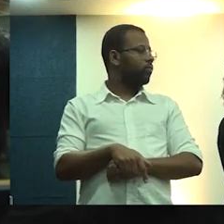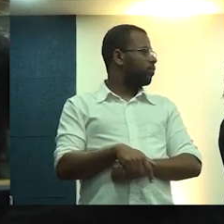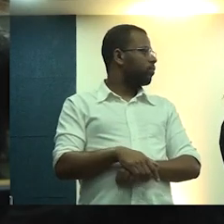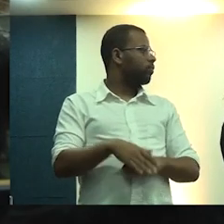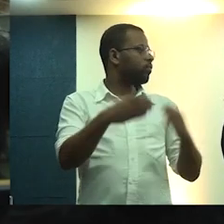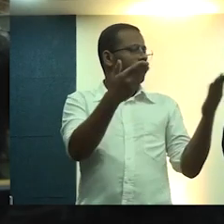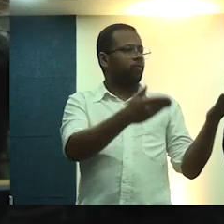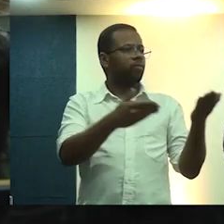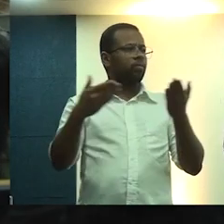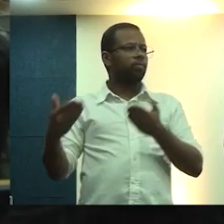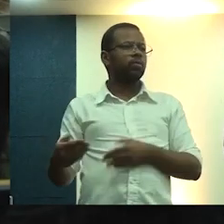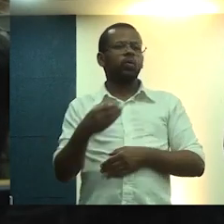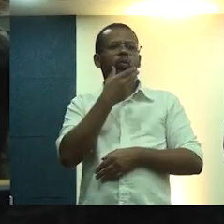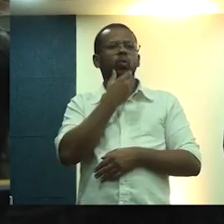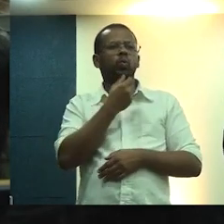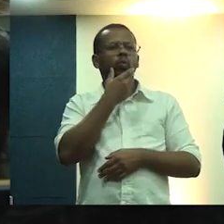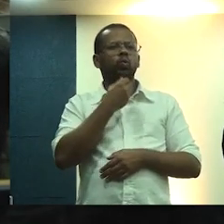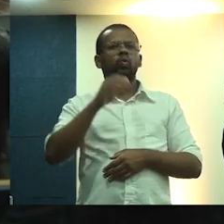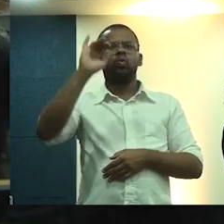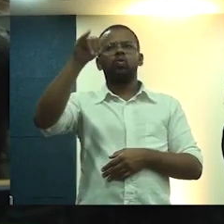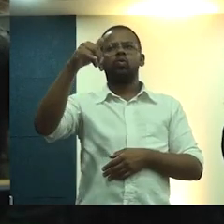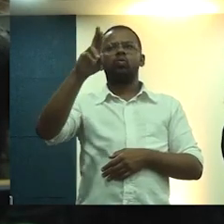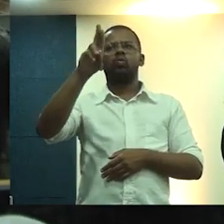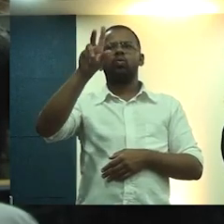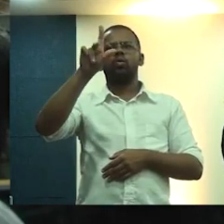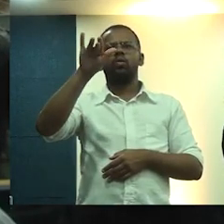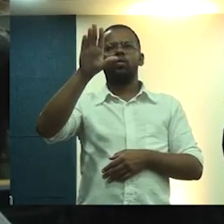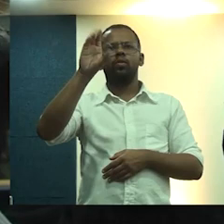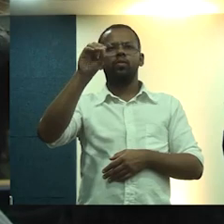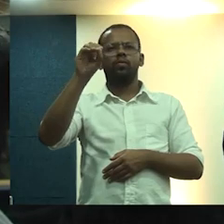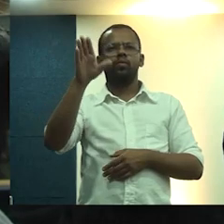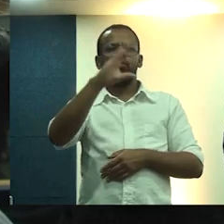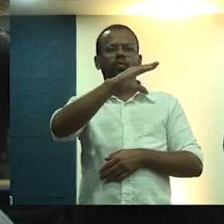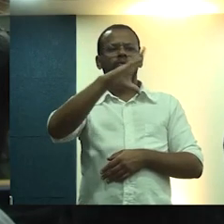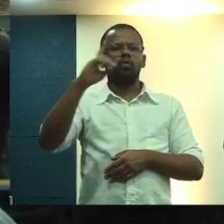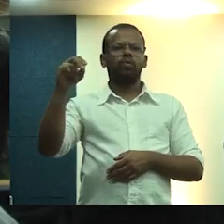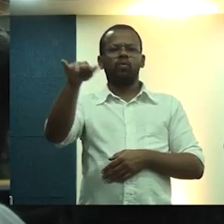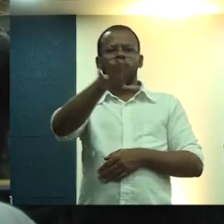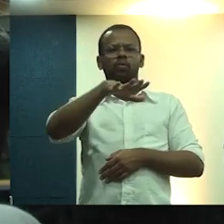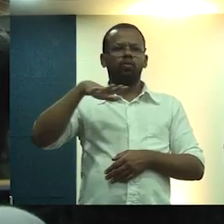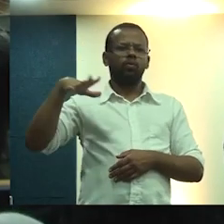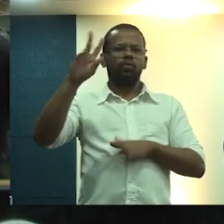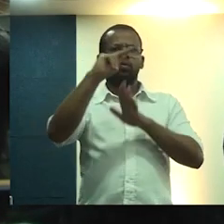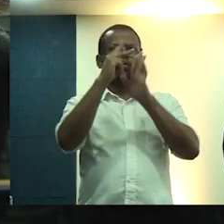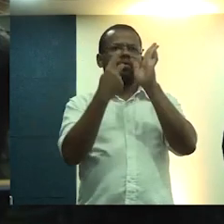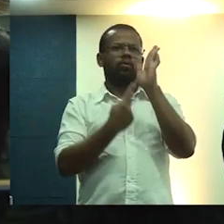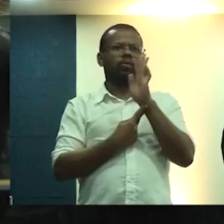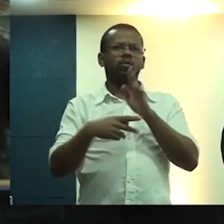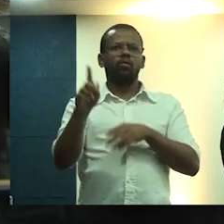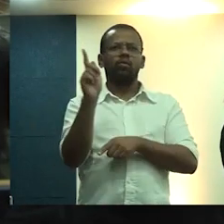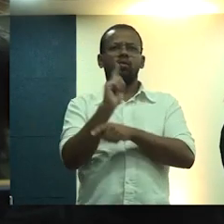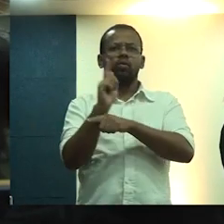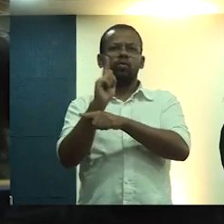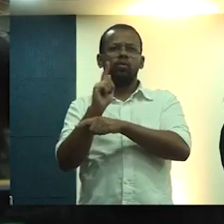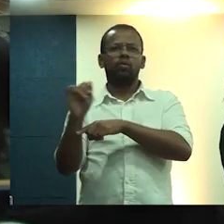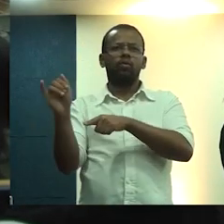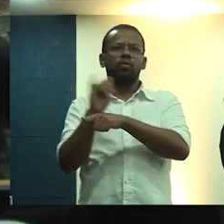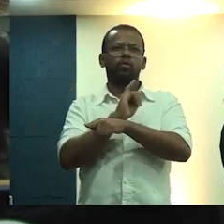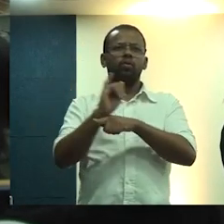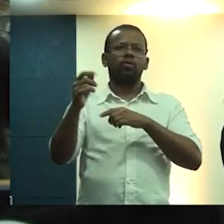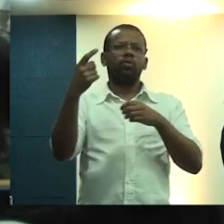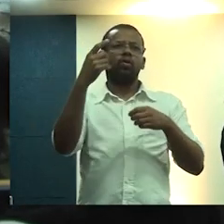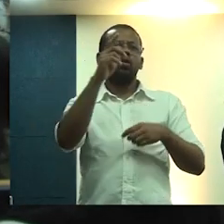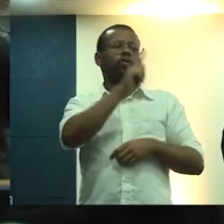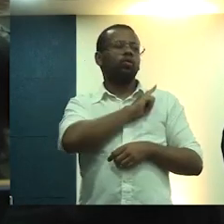Convidamos ao senhor Júlio Filgueira, coordenador-geral de Planejamento e Gestão Estratégica do